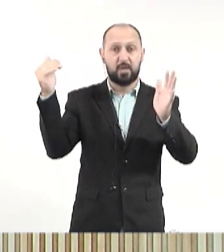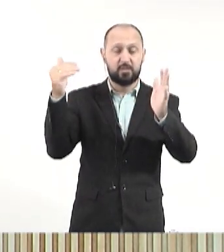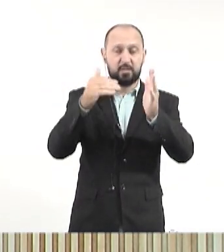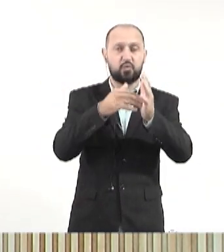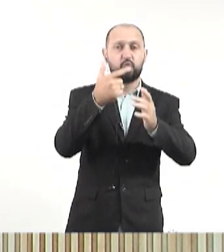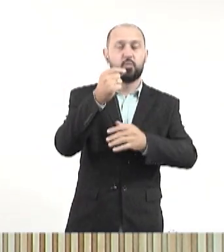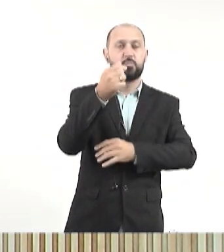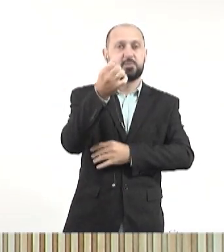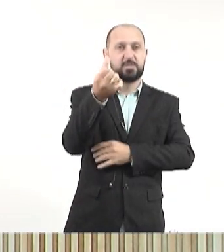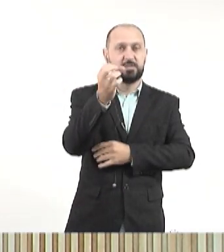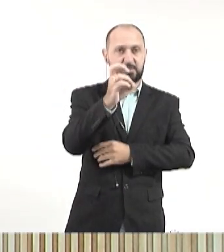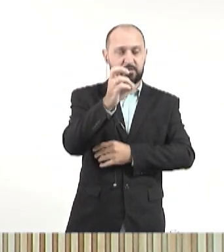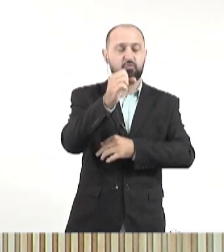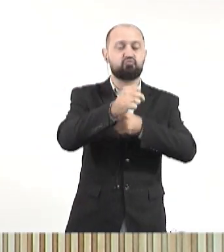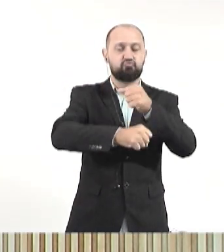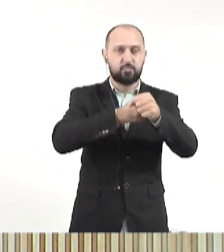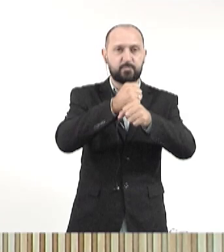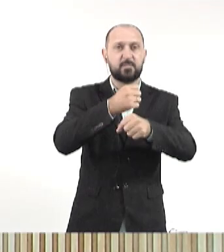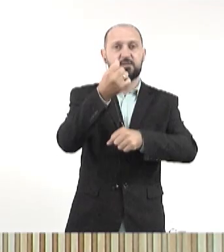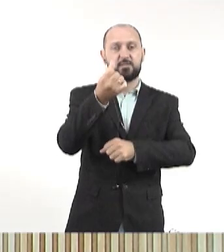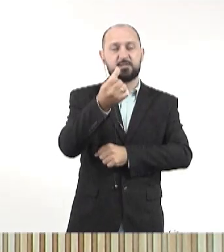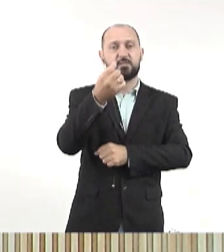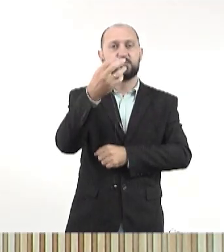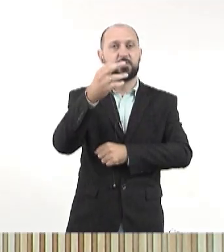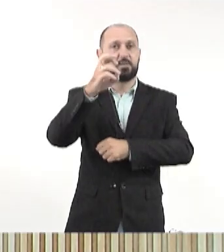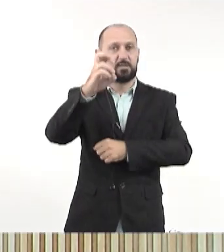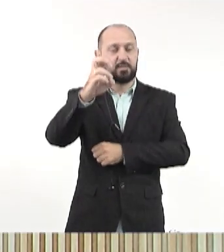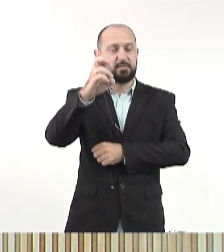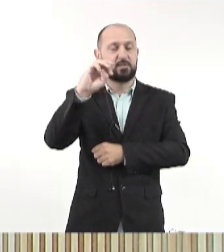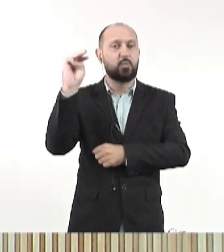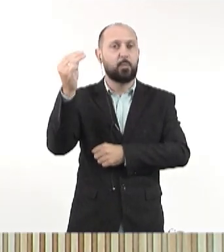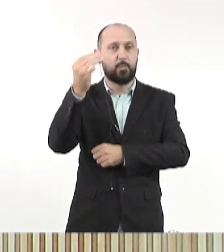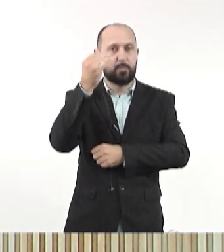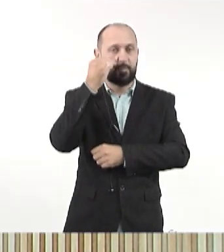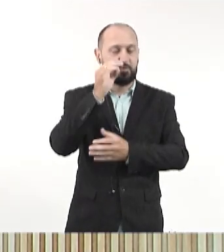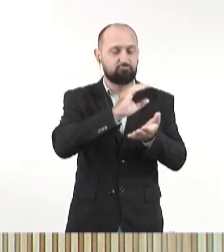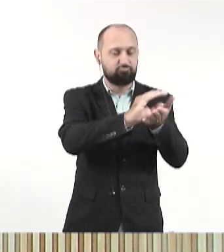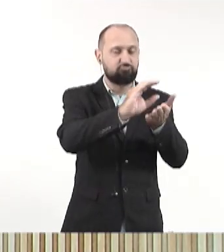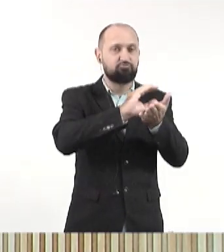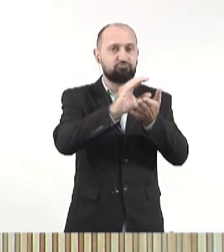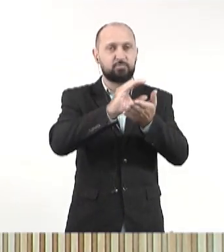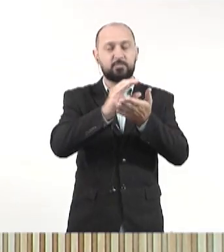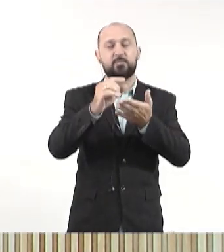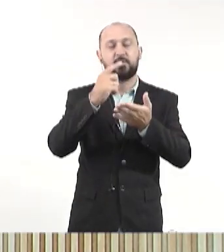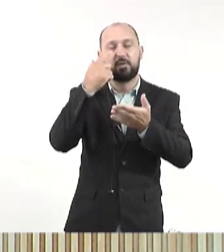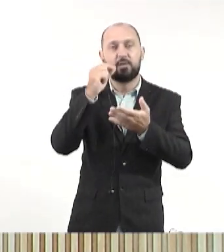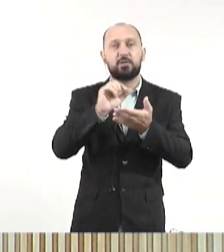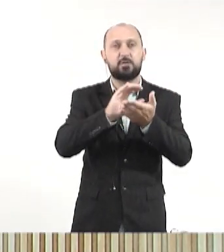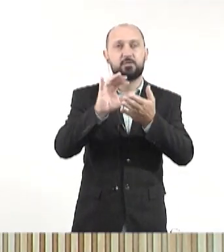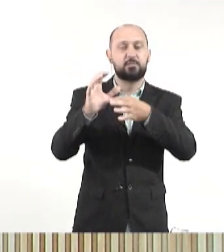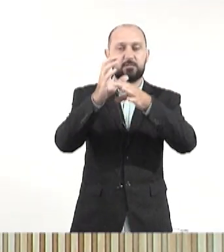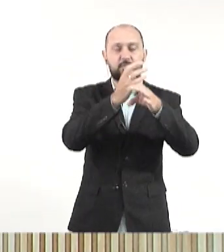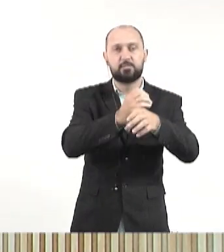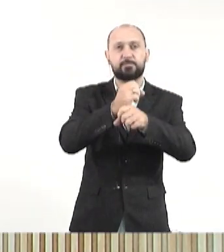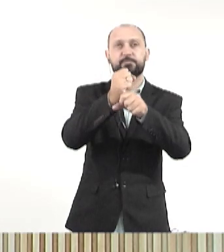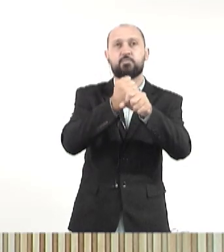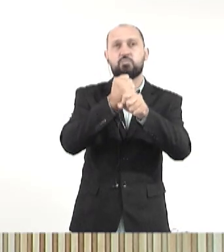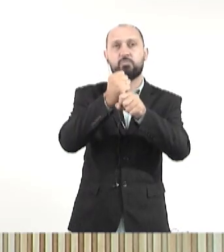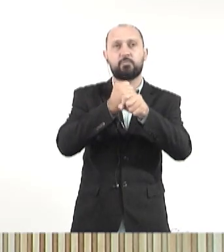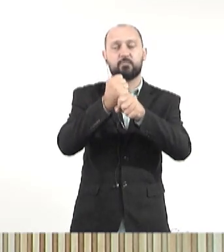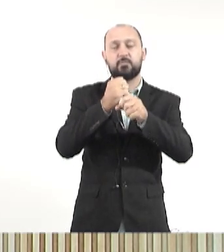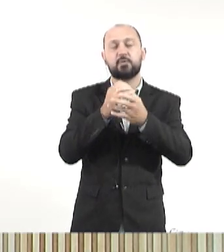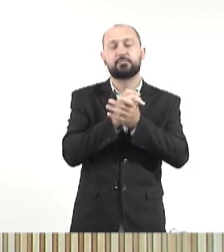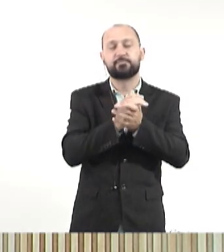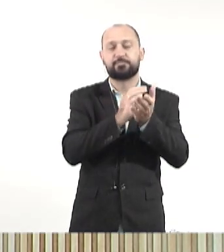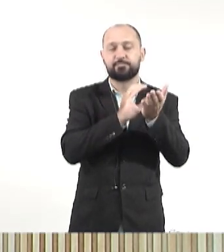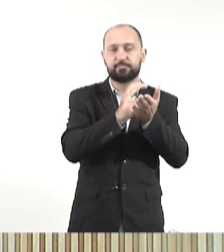2065, por ano, 645,5 milhões de reais, aproximadamente. A gente fez a soma do ano, mas são